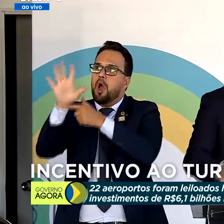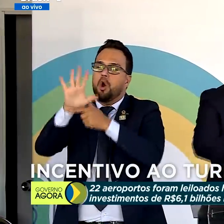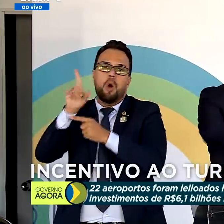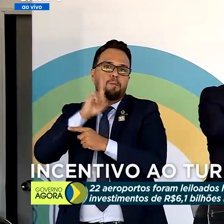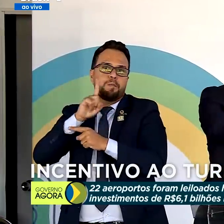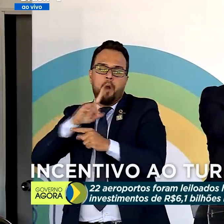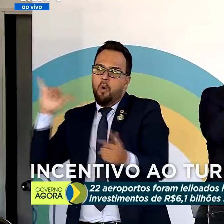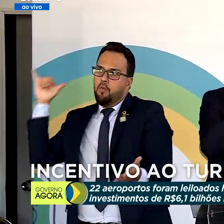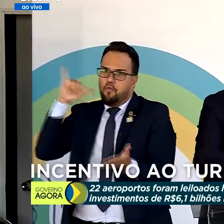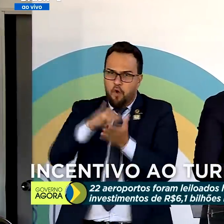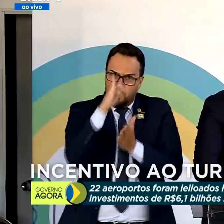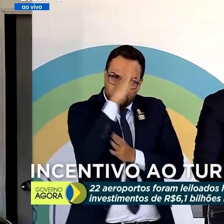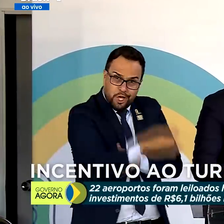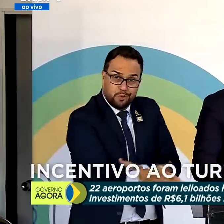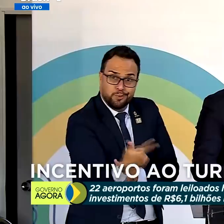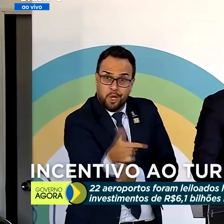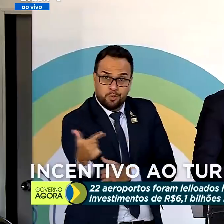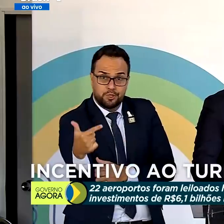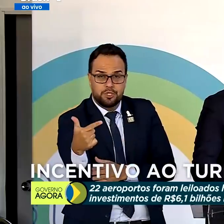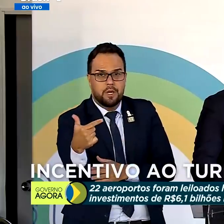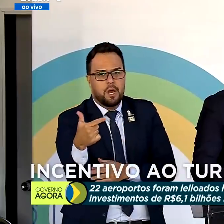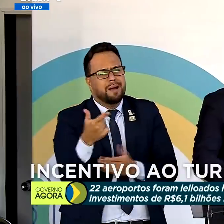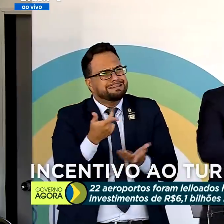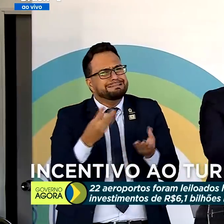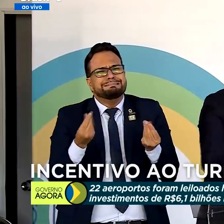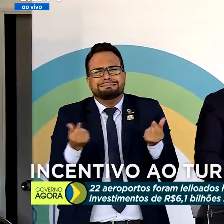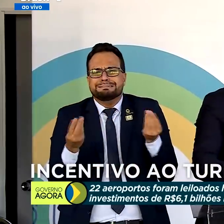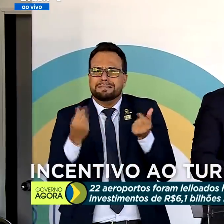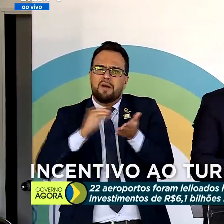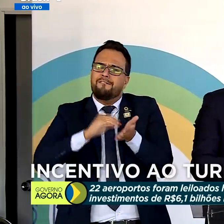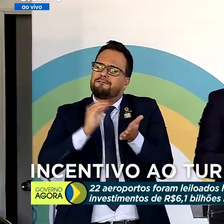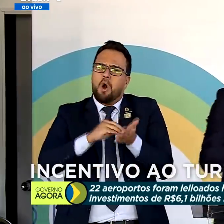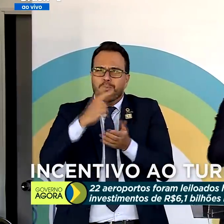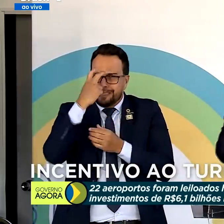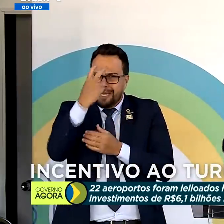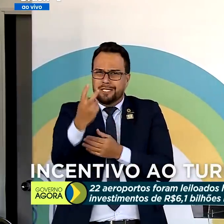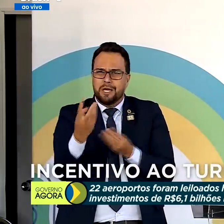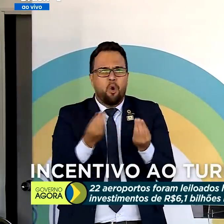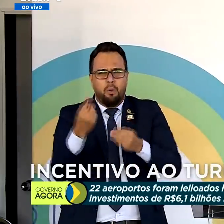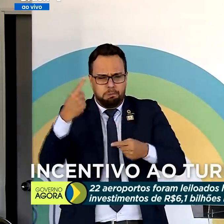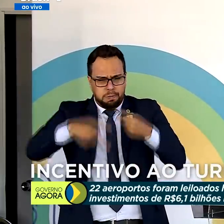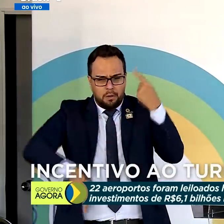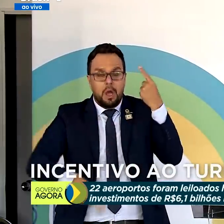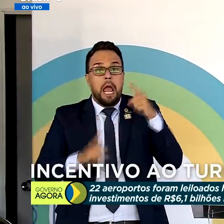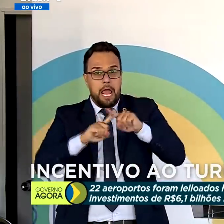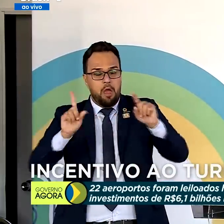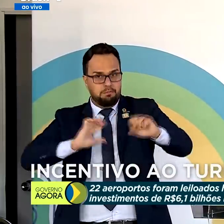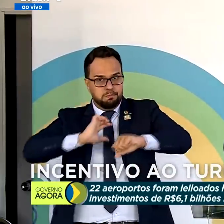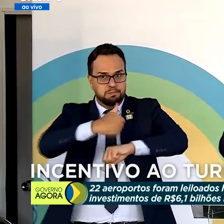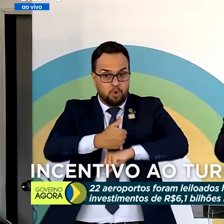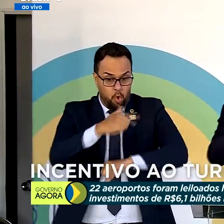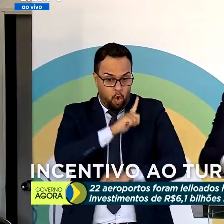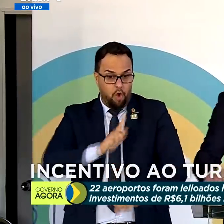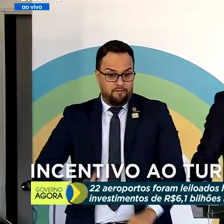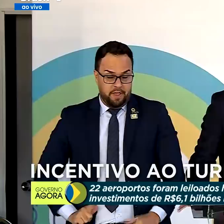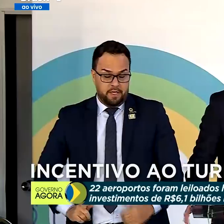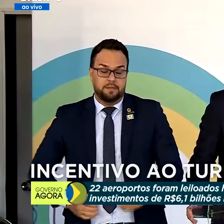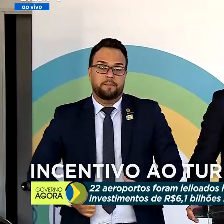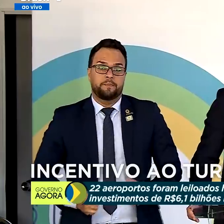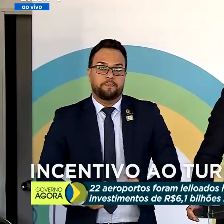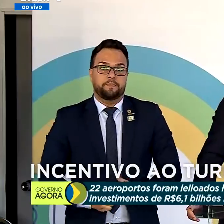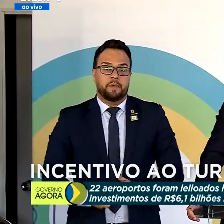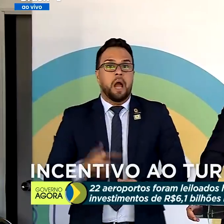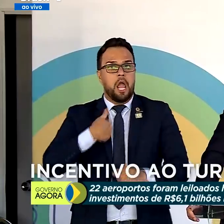Era uma falta de inteligência, falta de lógica. Quando eu assumi o governo, e aqui quero fazer